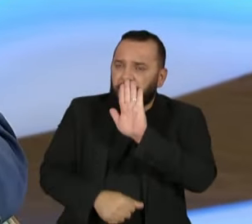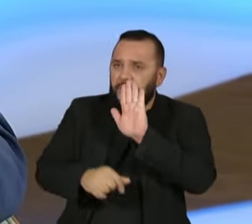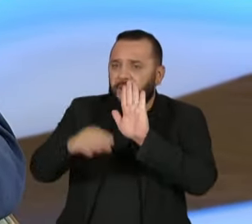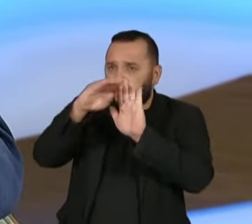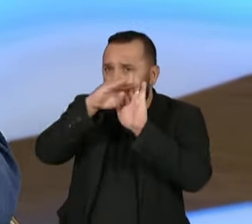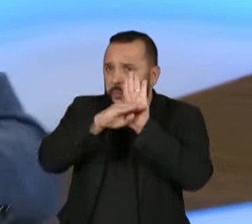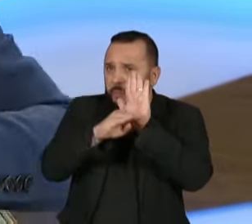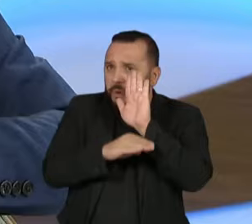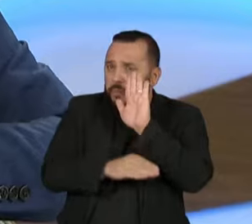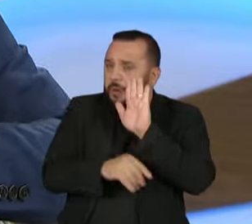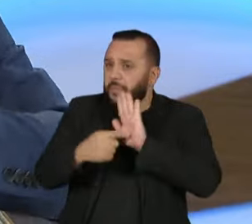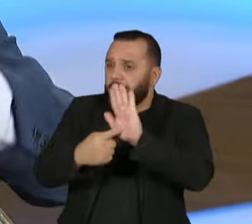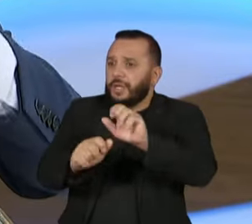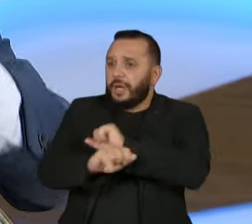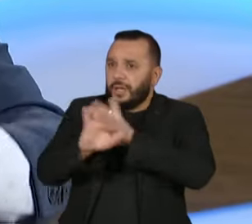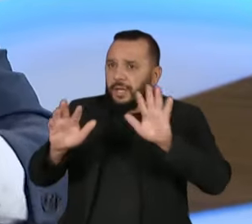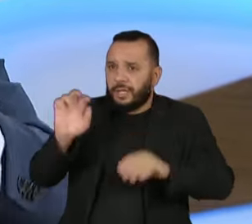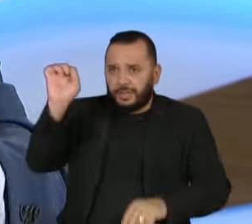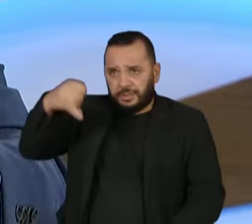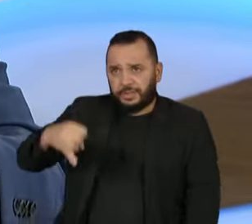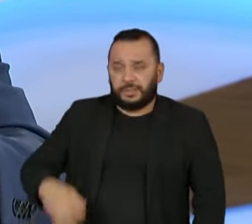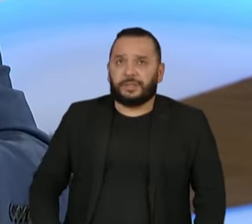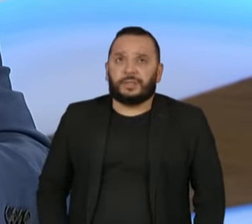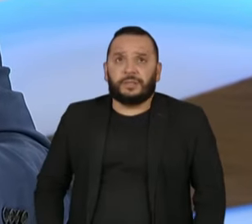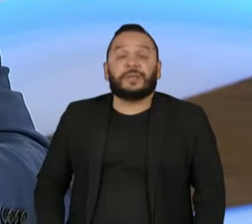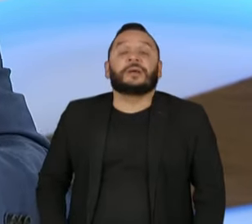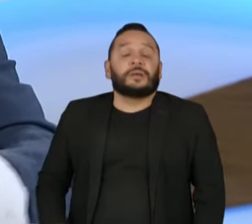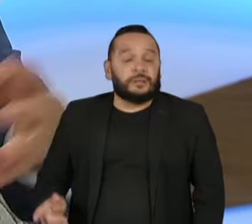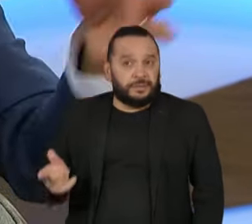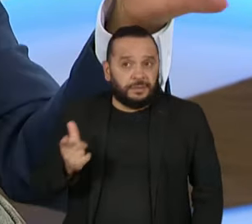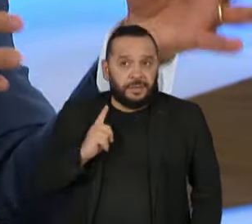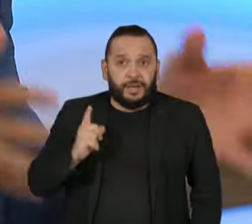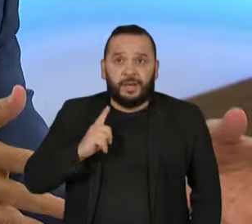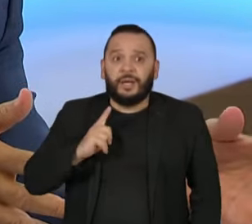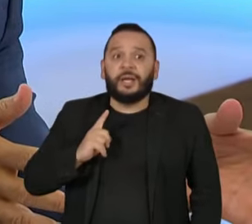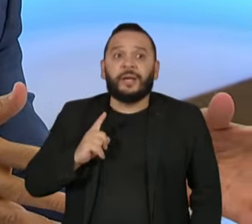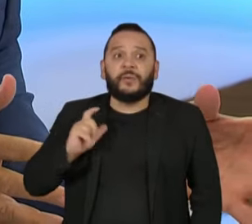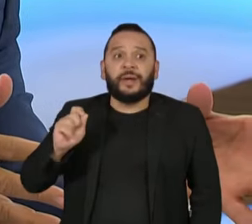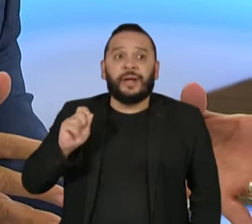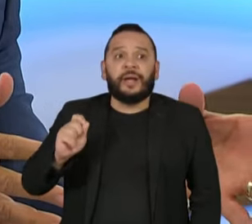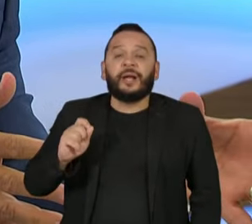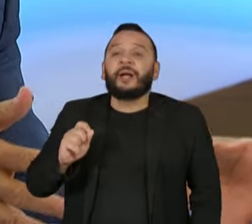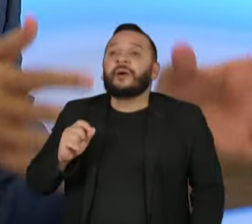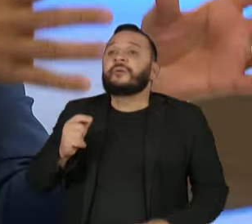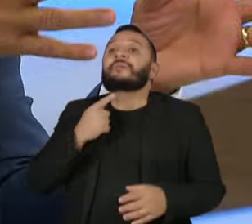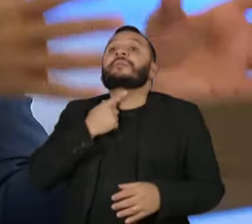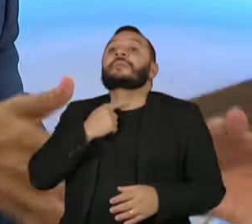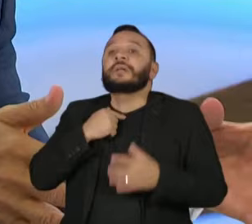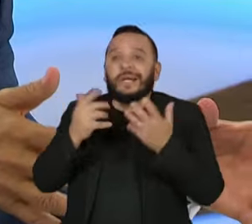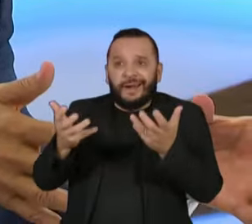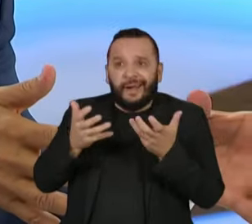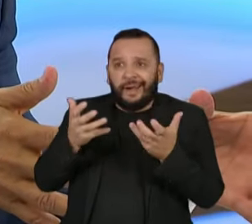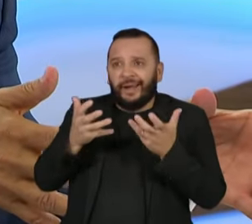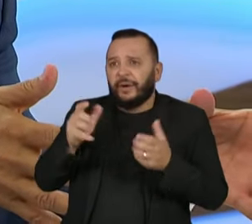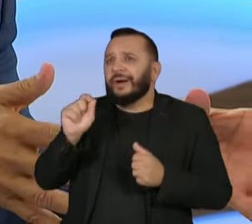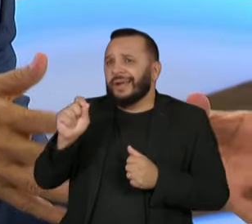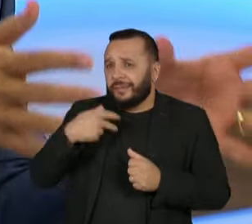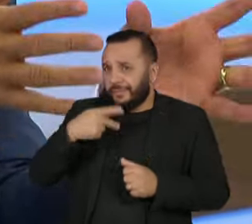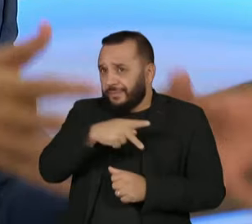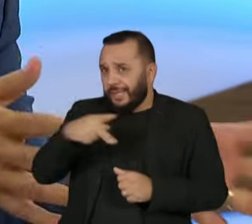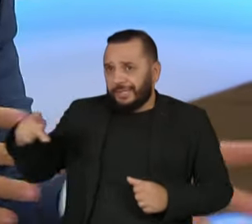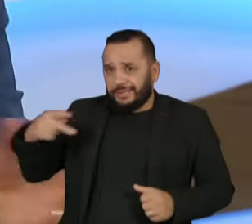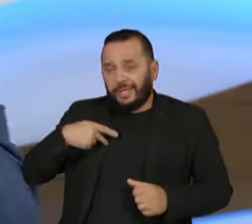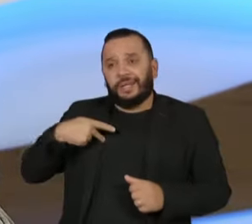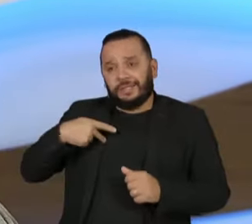para esse também. E eu lhe digo, há uma boa vontade, não apenas, mas também muito fortemente, do presidente do